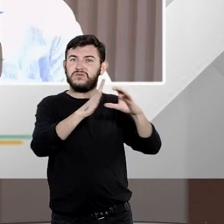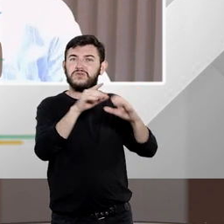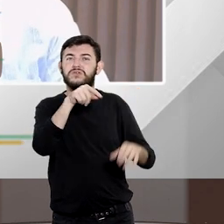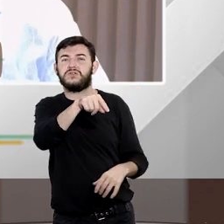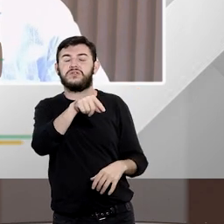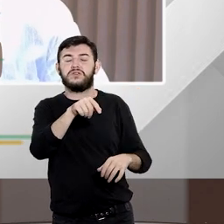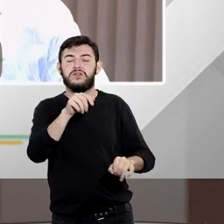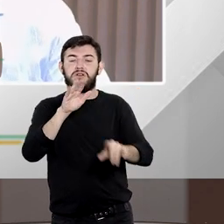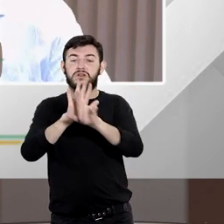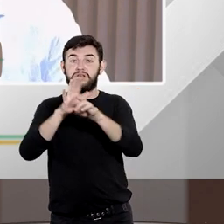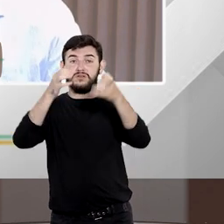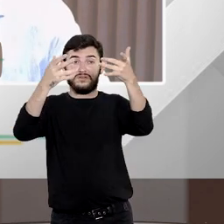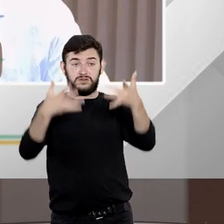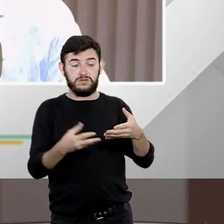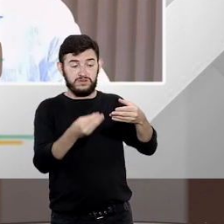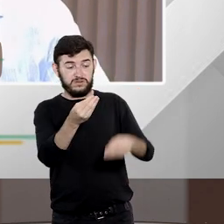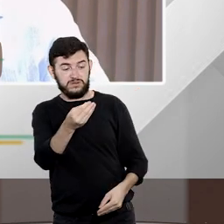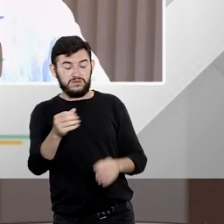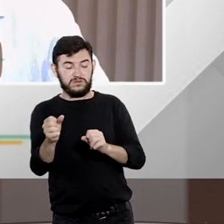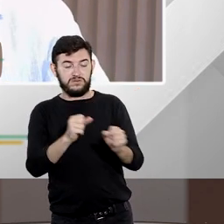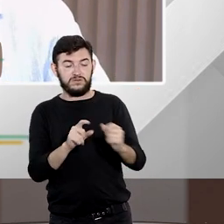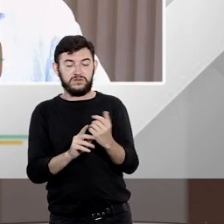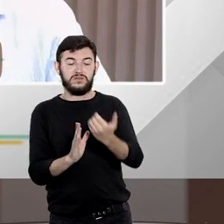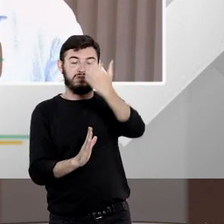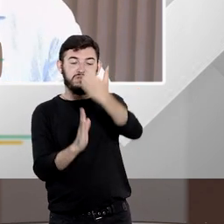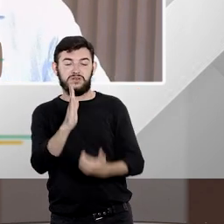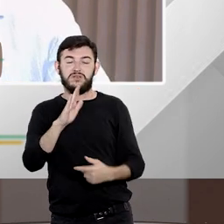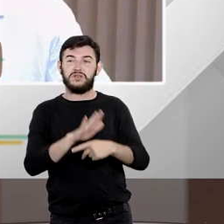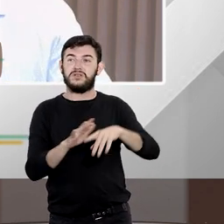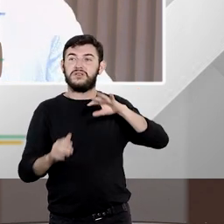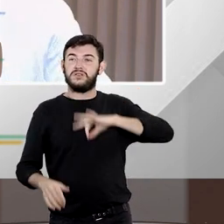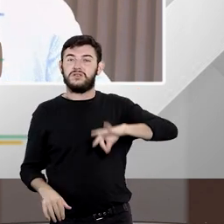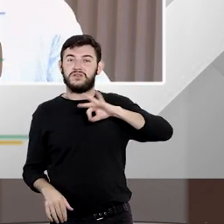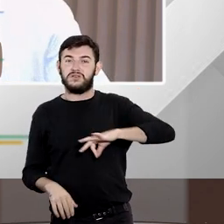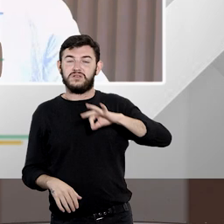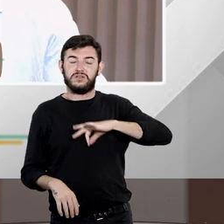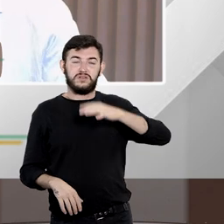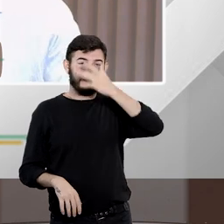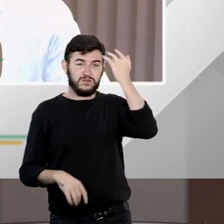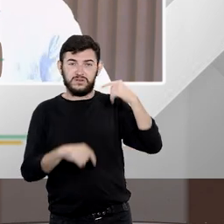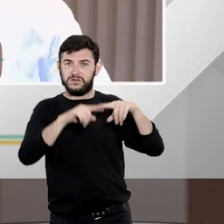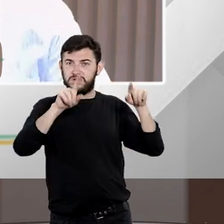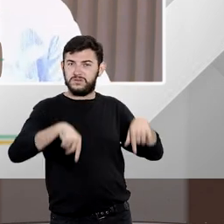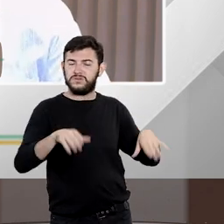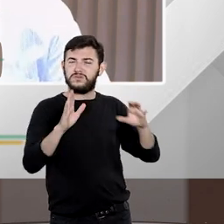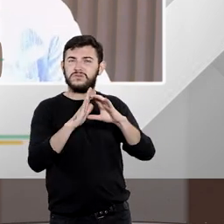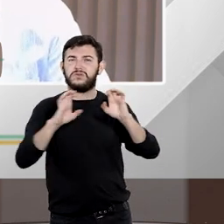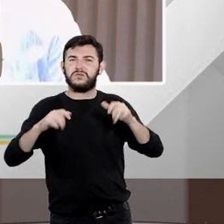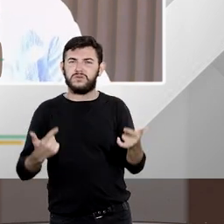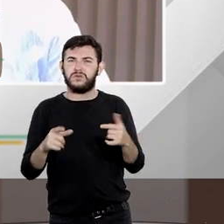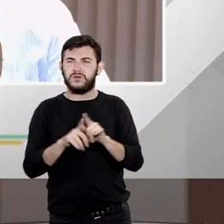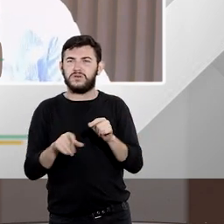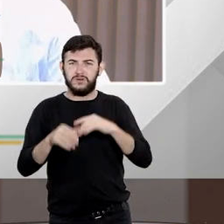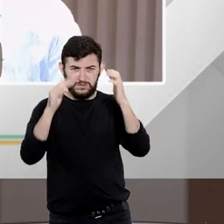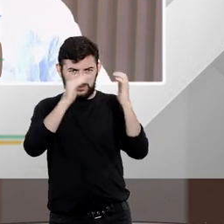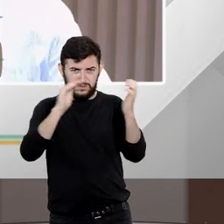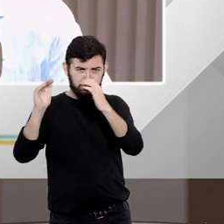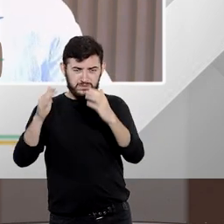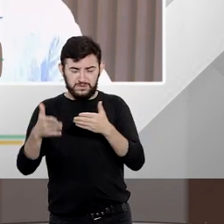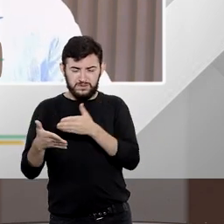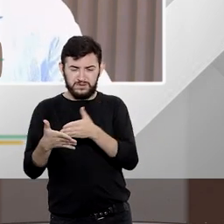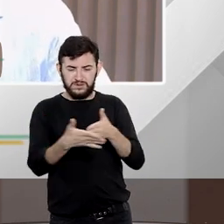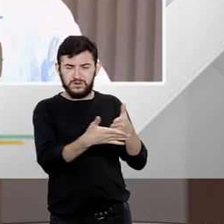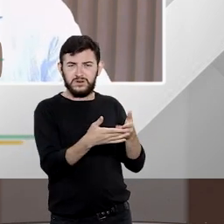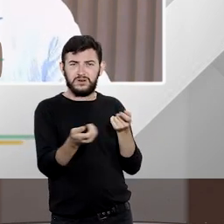que esse dano poderá ser descontado inclusive da remuneração do servidor respeitando aí uma limitação para